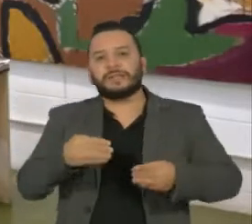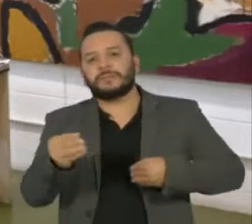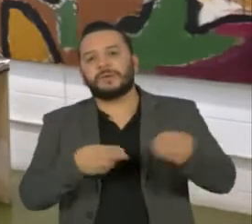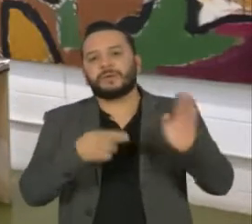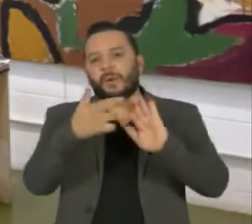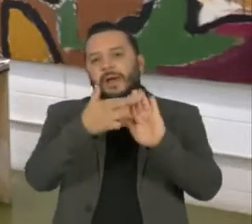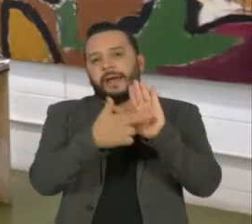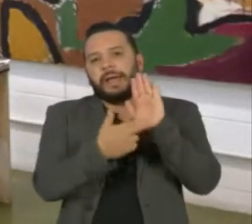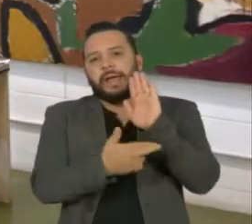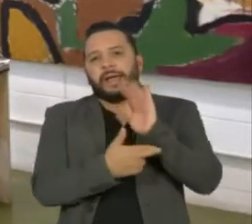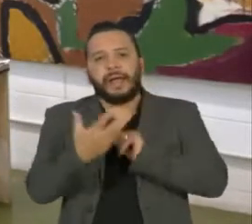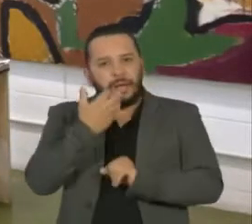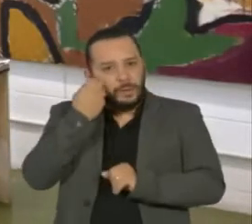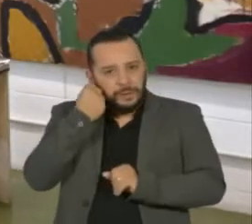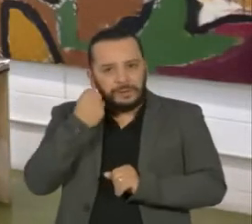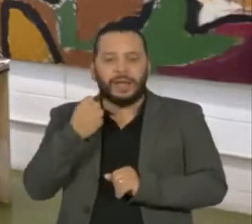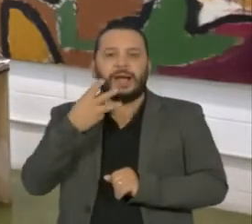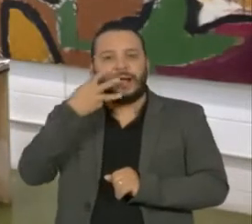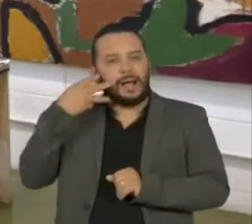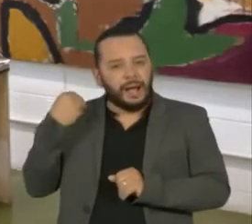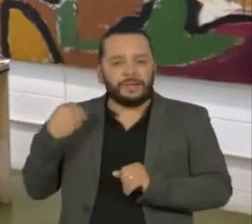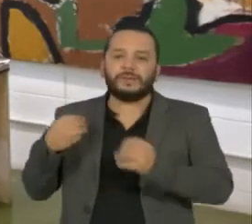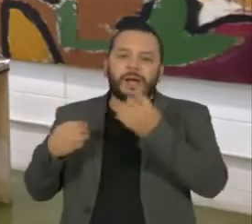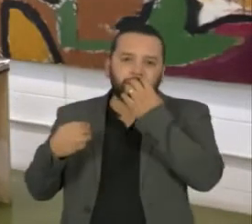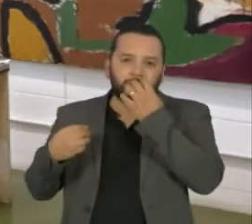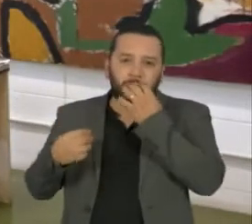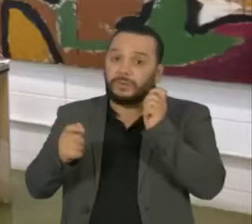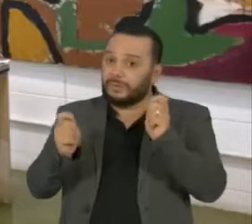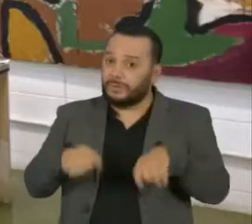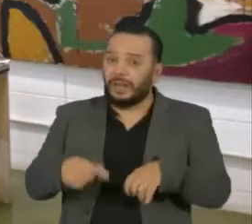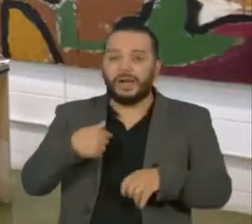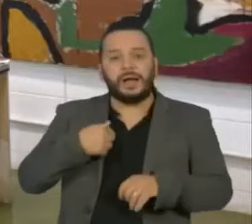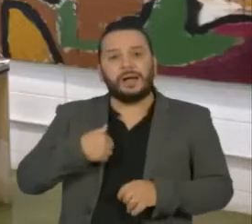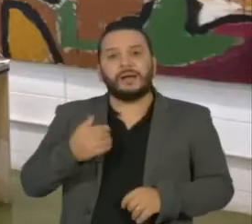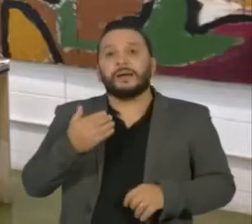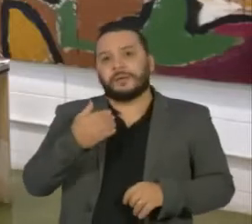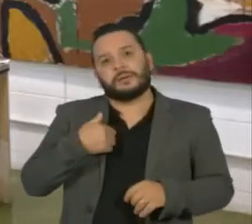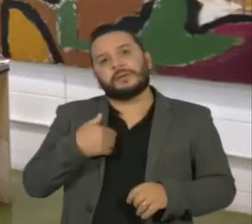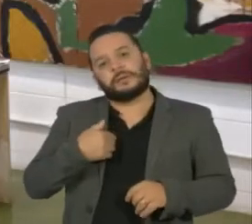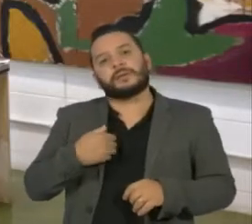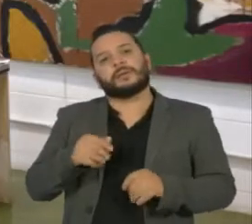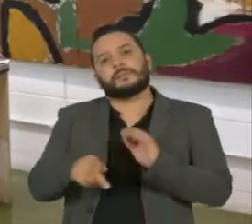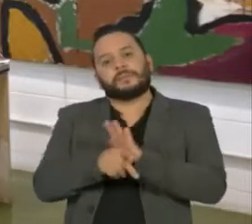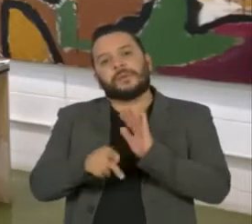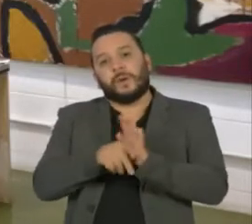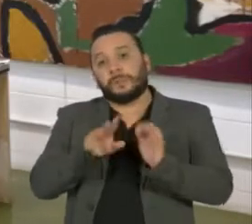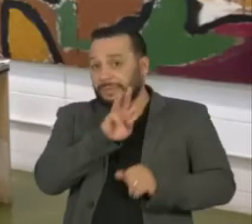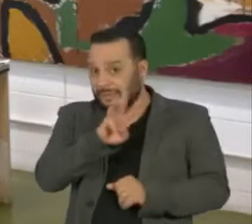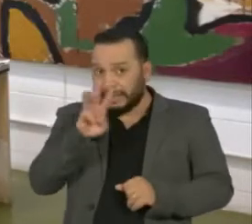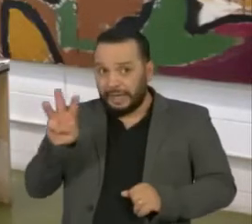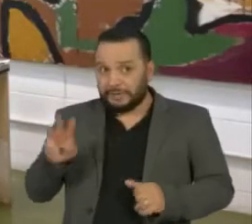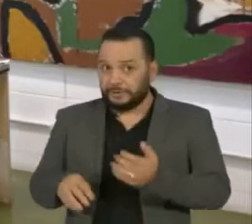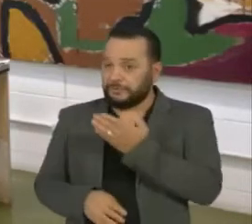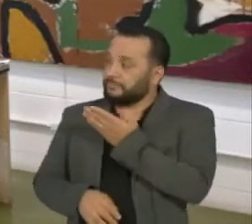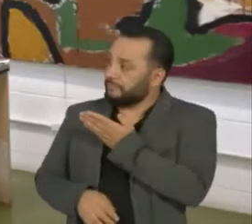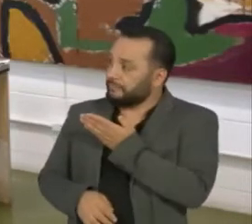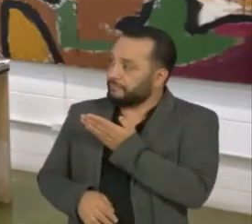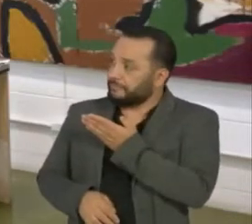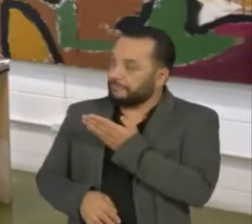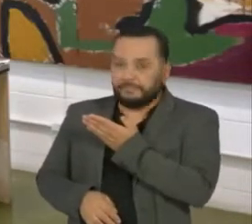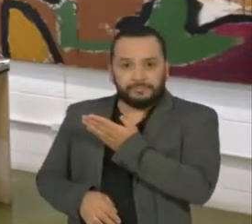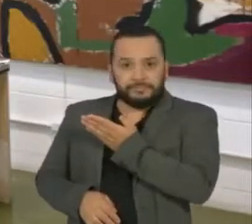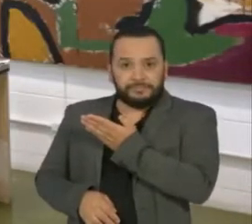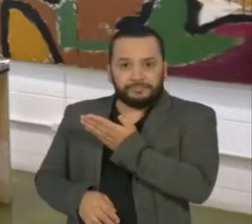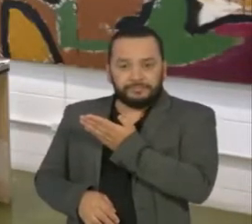durante o período de isolamento. Dá para solicitar o serviço pelo portal SP156 e só sair de casa